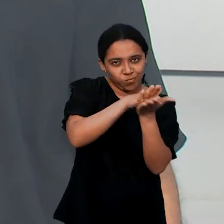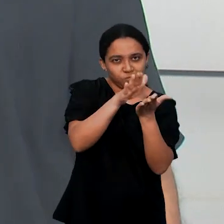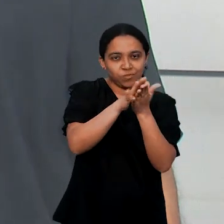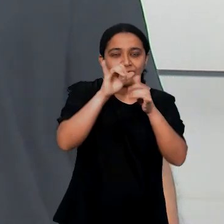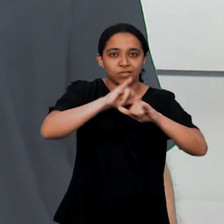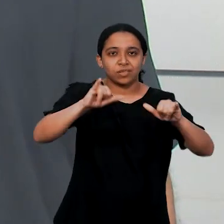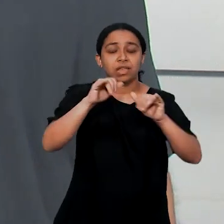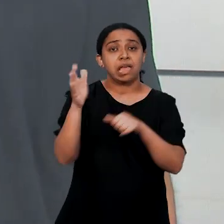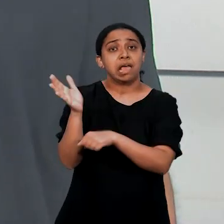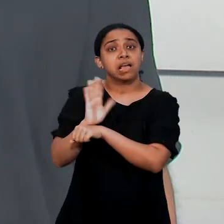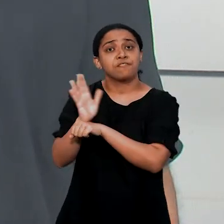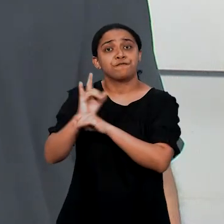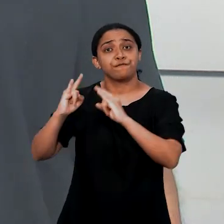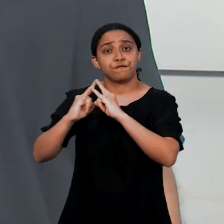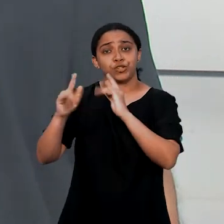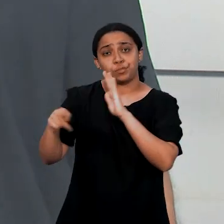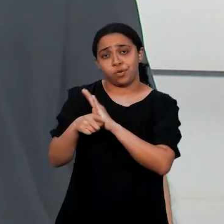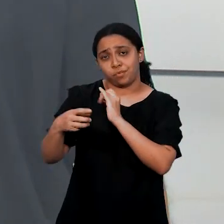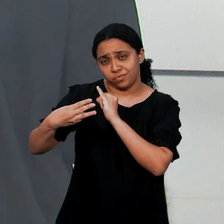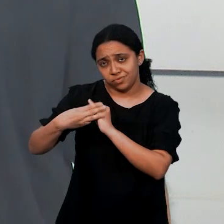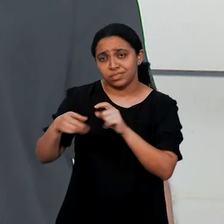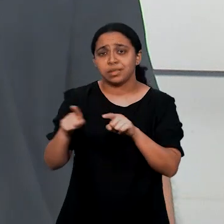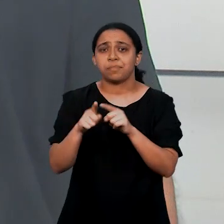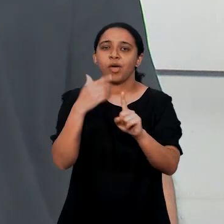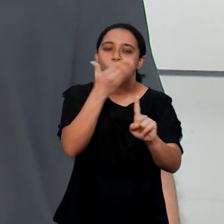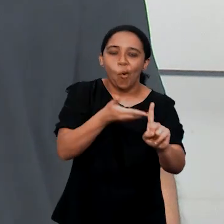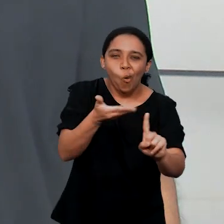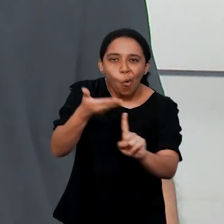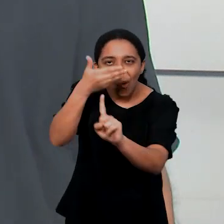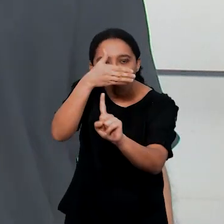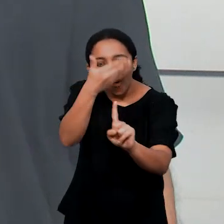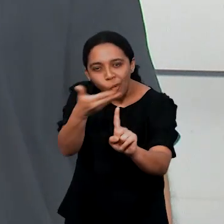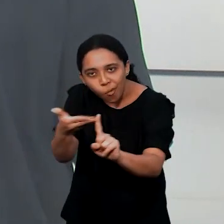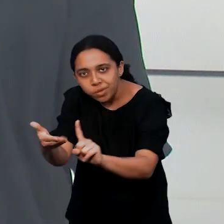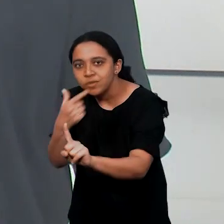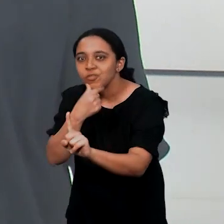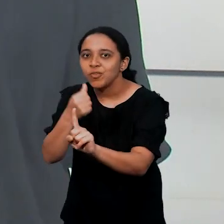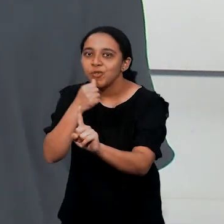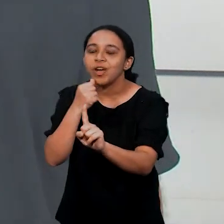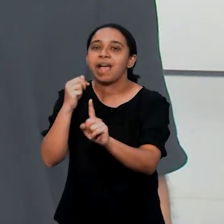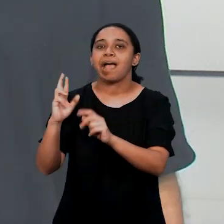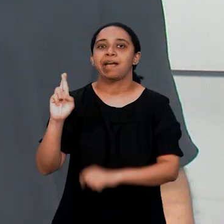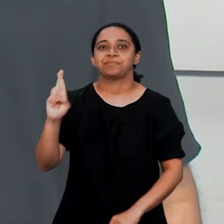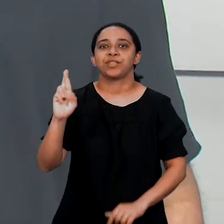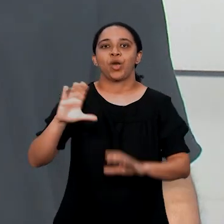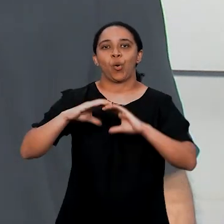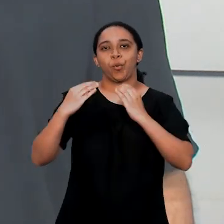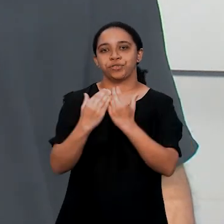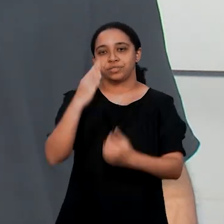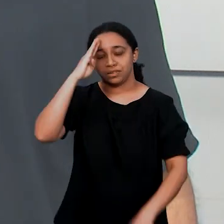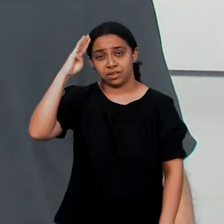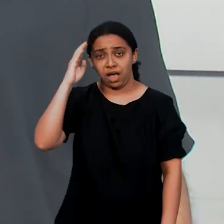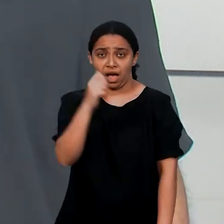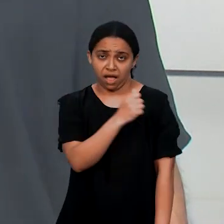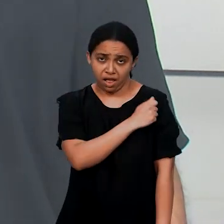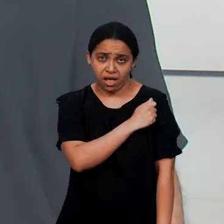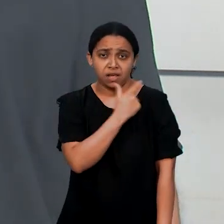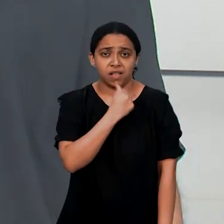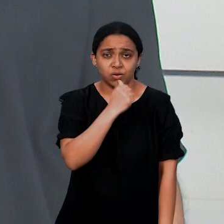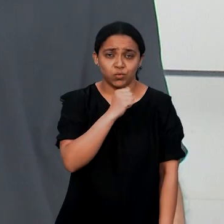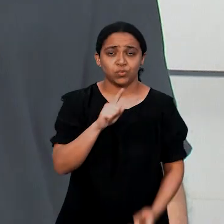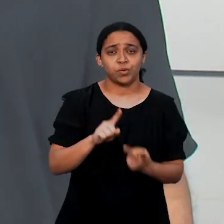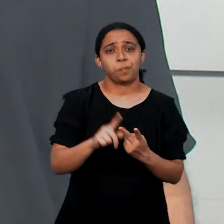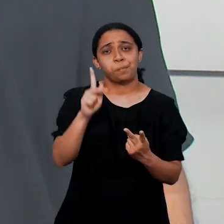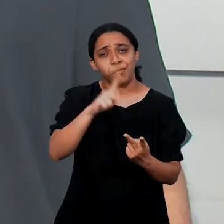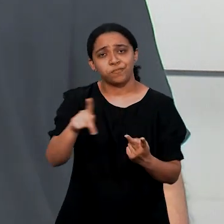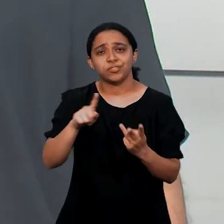logomarca, exibição de vídeo institucional e homenagens aos representantes da comunidade acadêmica, como